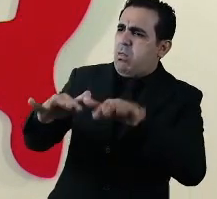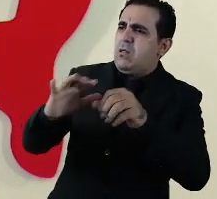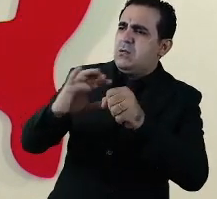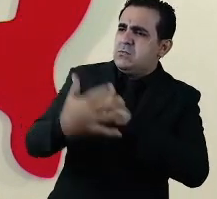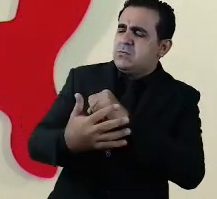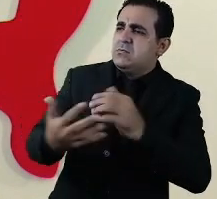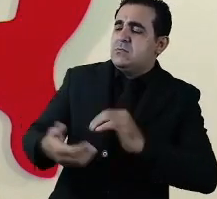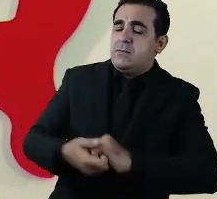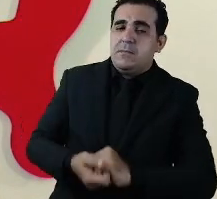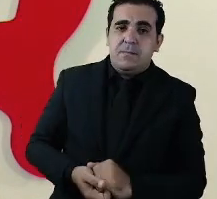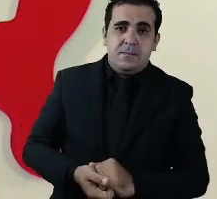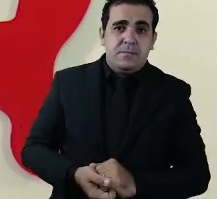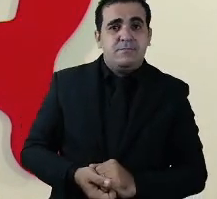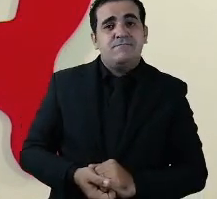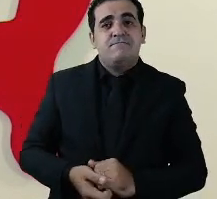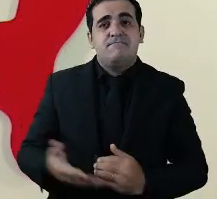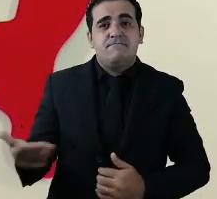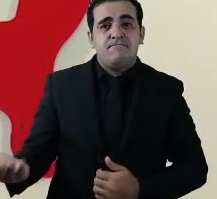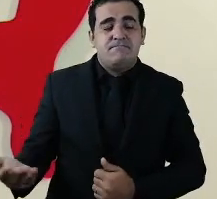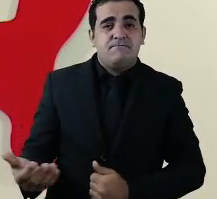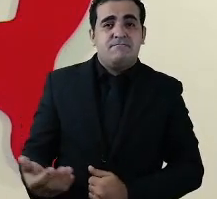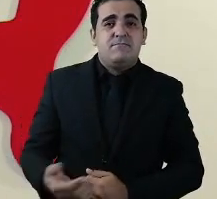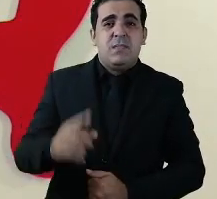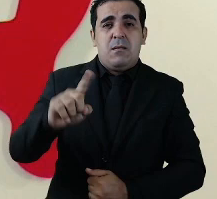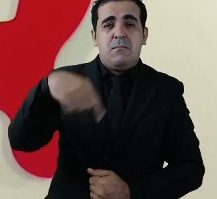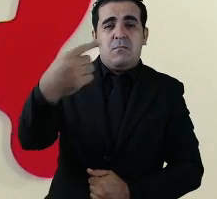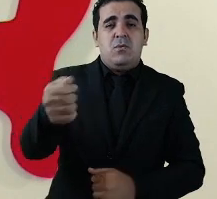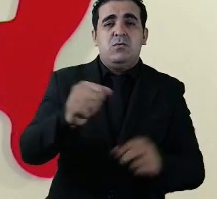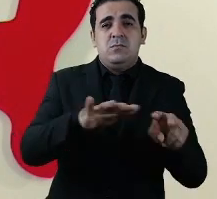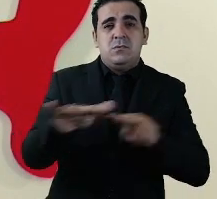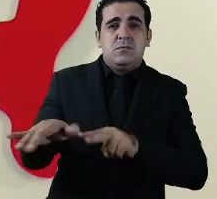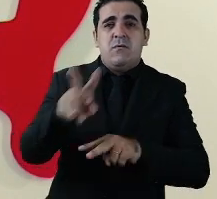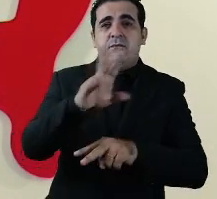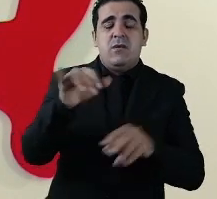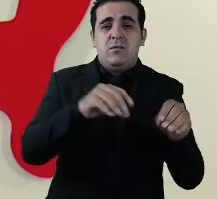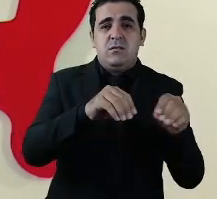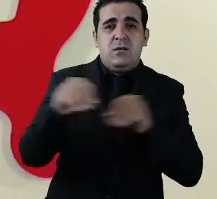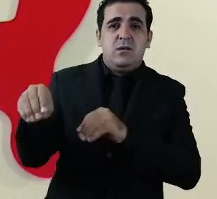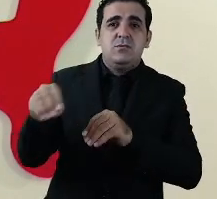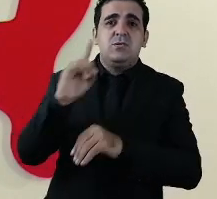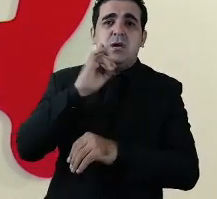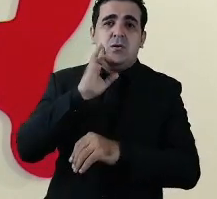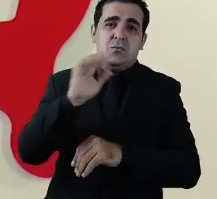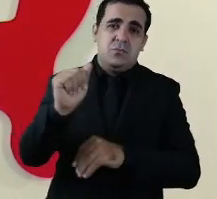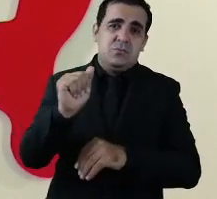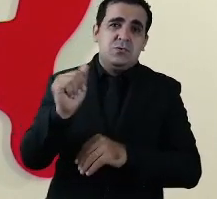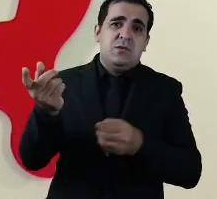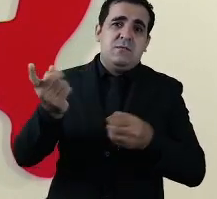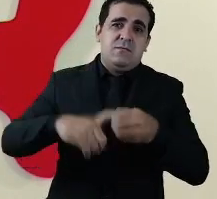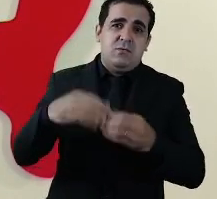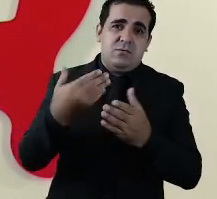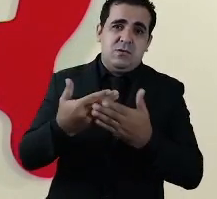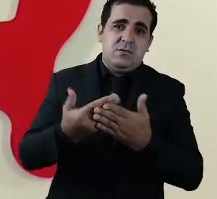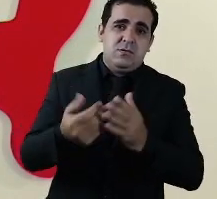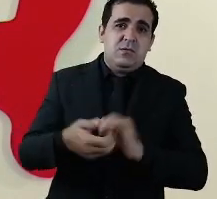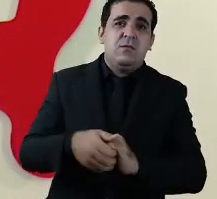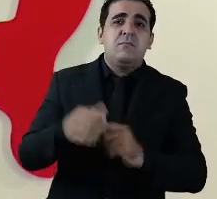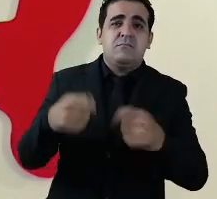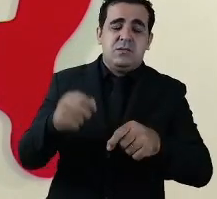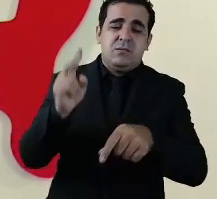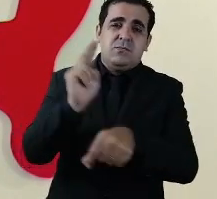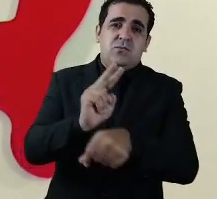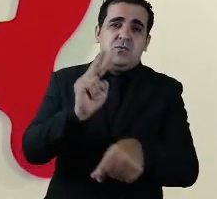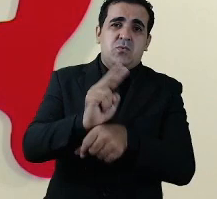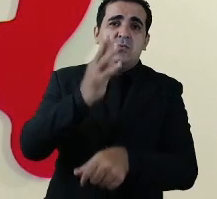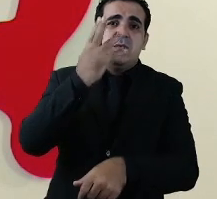Muito provavelmente haverá na próxima semana o adiamento dessa data. Temos que proteger as nossas